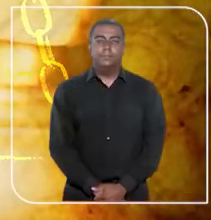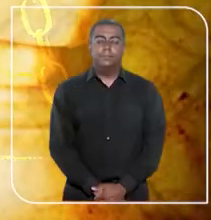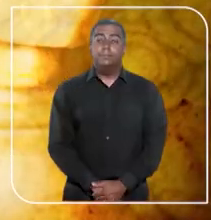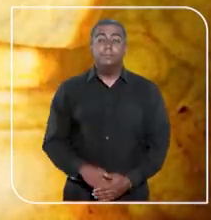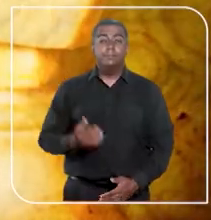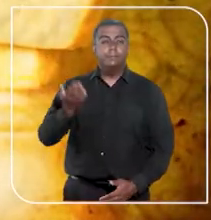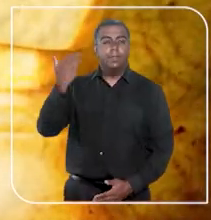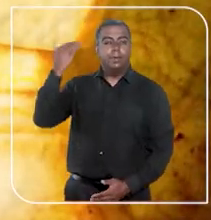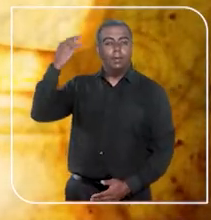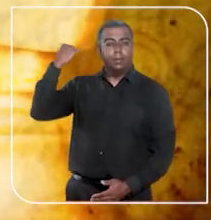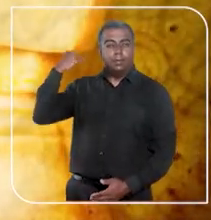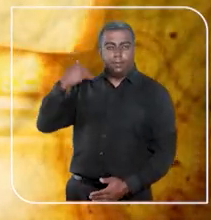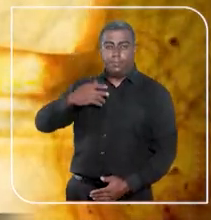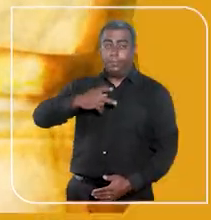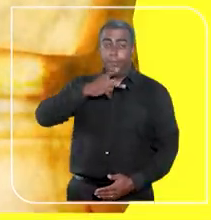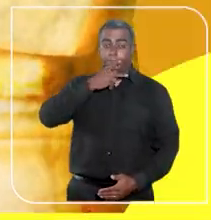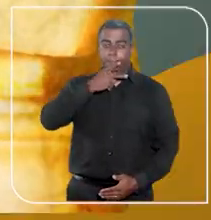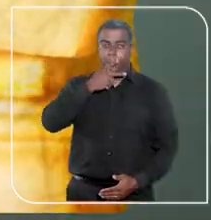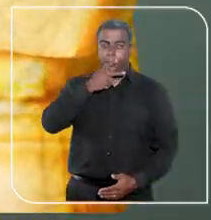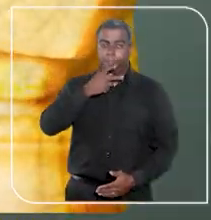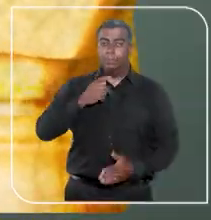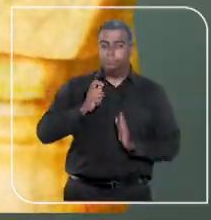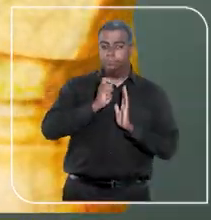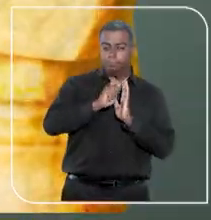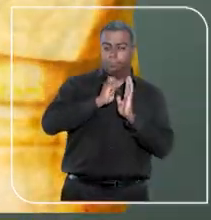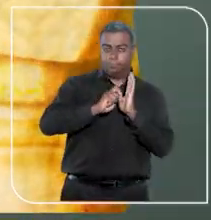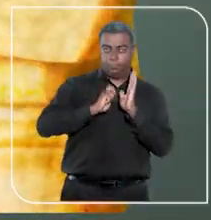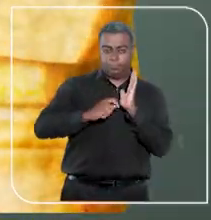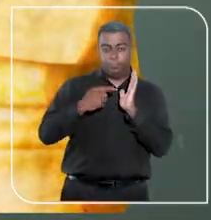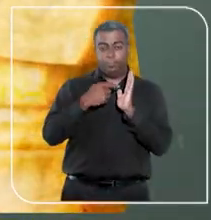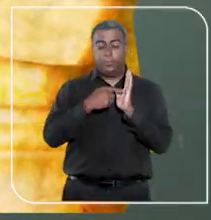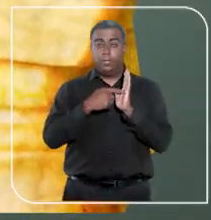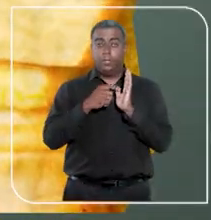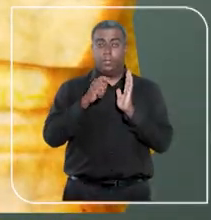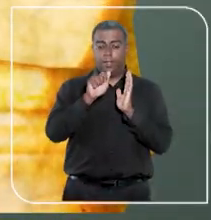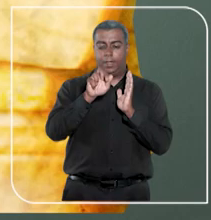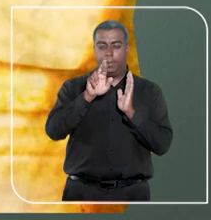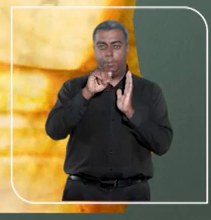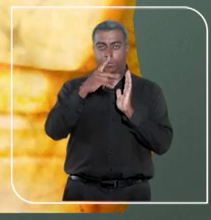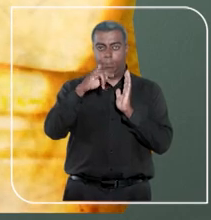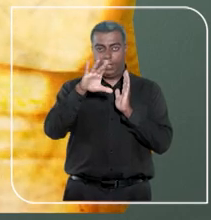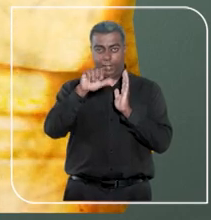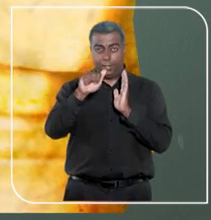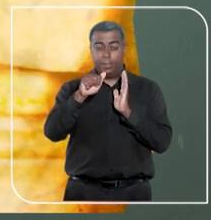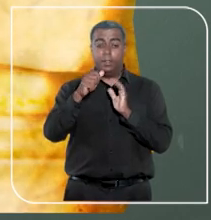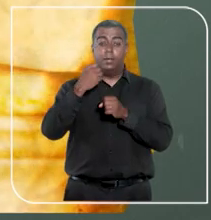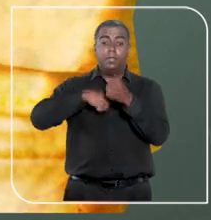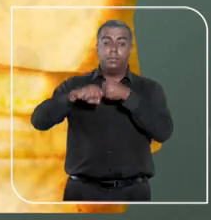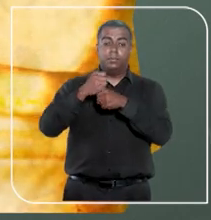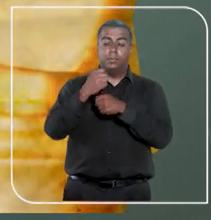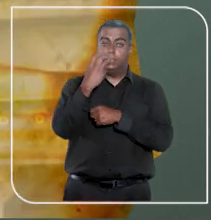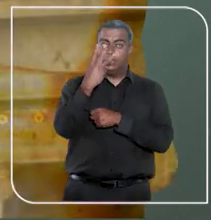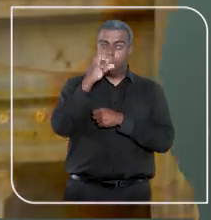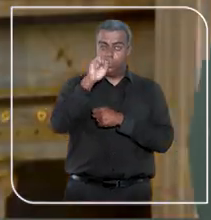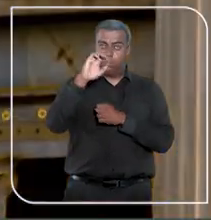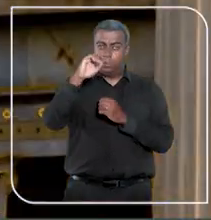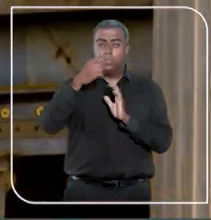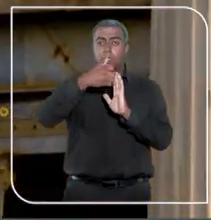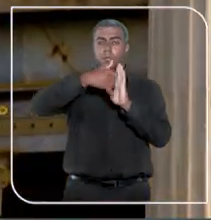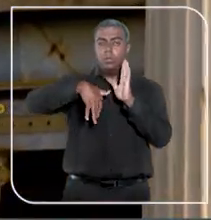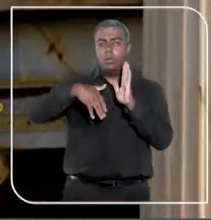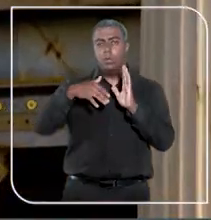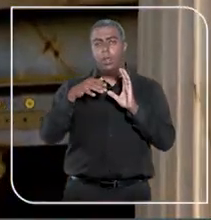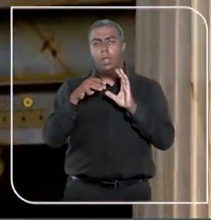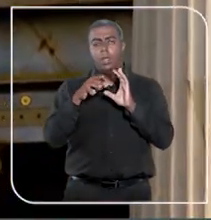Quando Platão pensou sobre o que é justiça em sua obra A República, escrita em 380 a.C.,